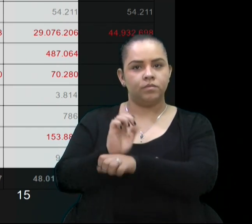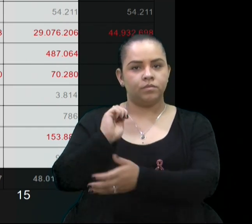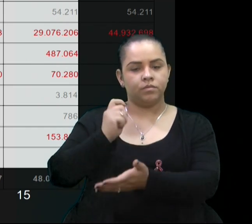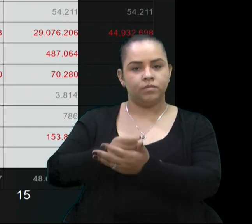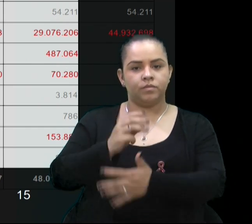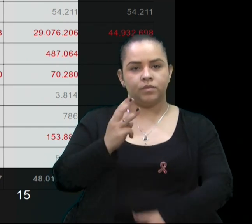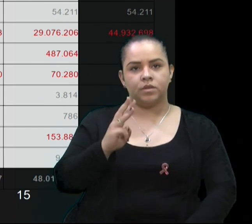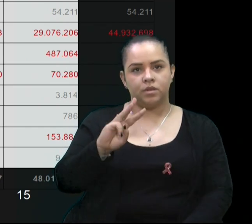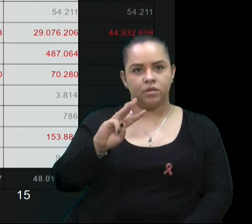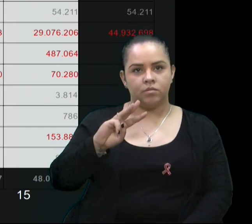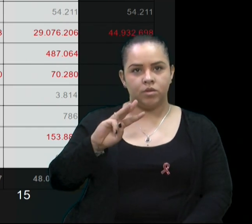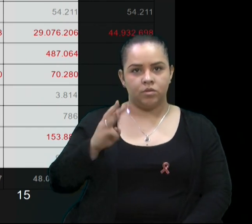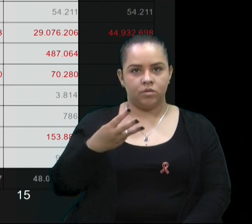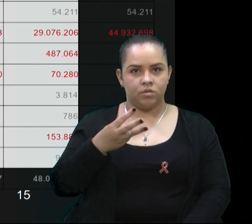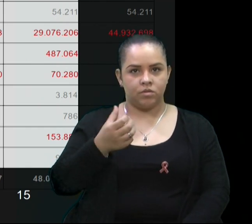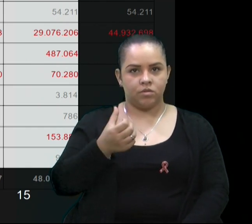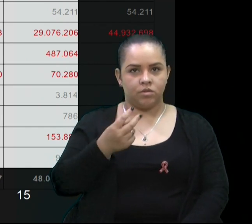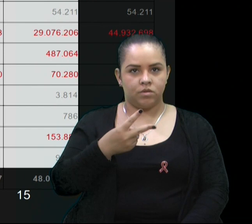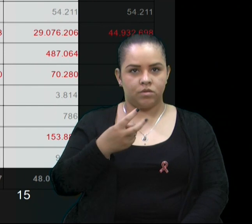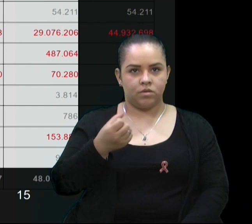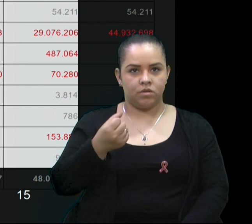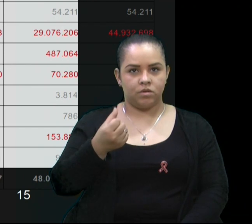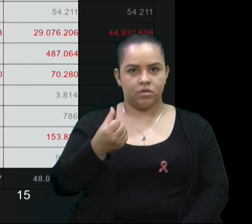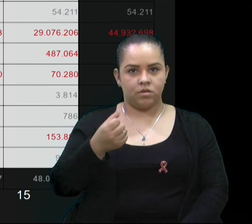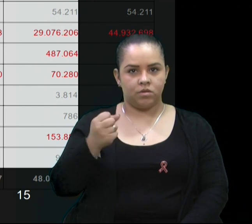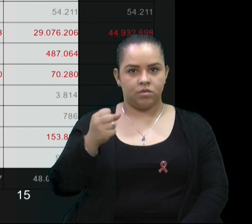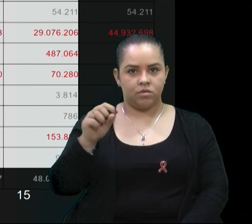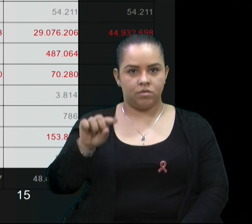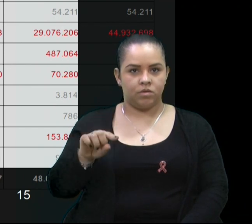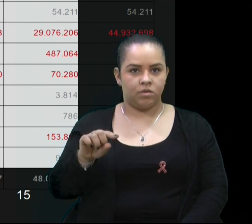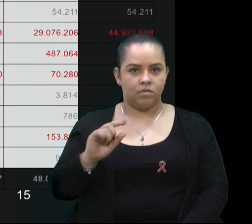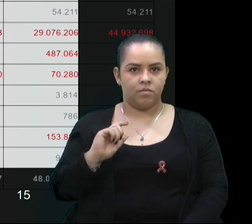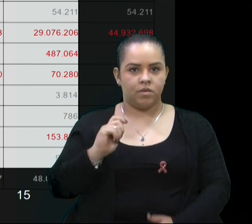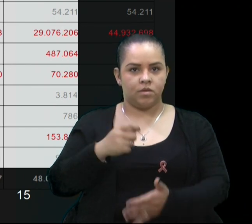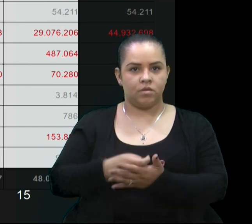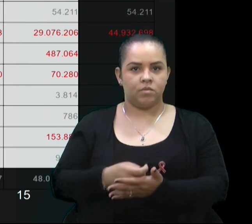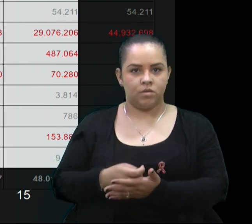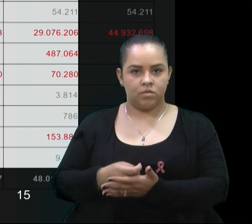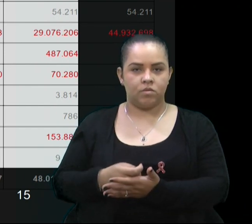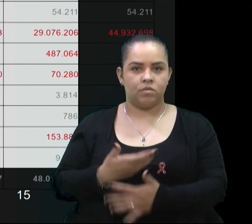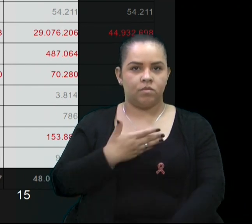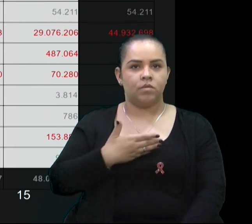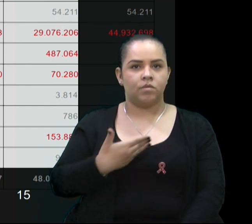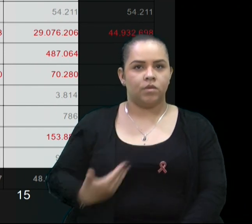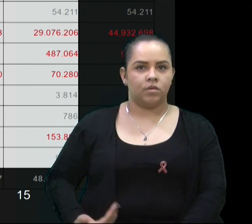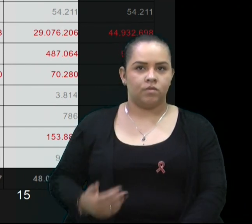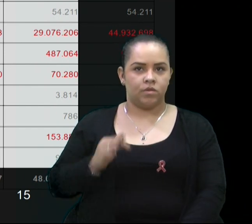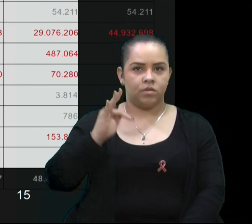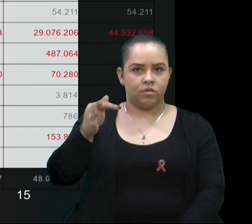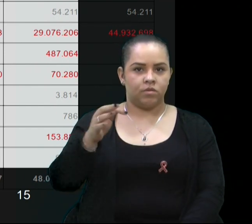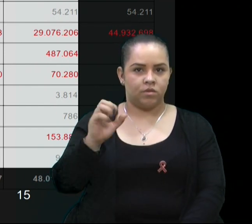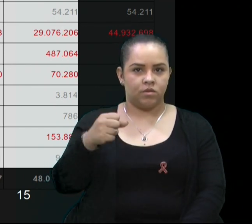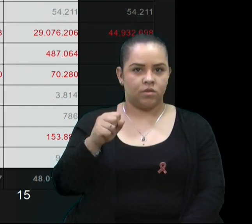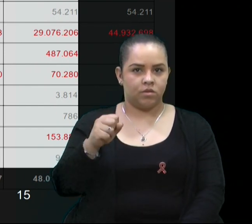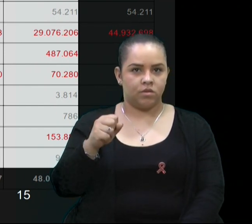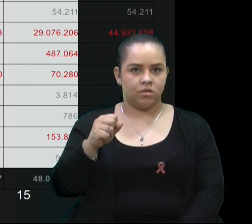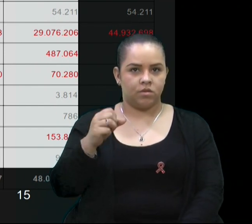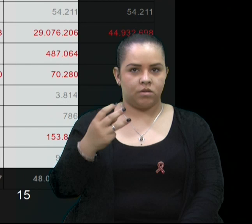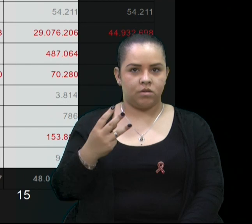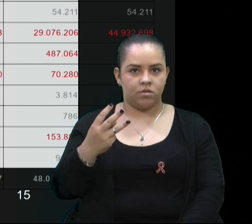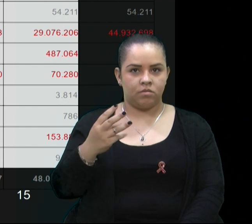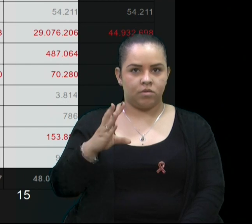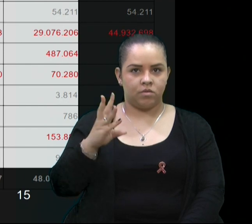.268.000,00, e verbas pagas pelo Governo Federal, 83.686